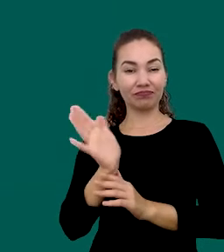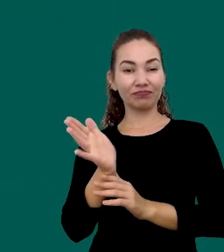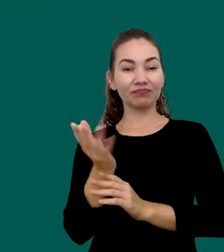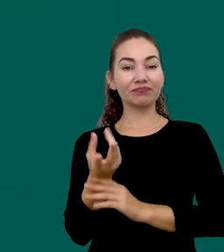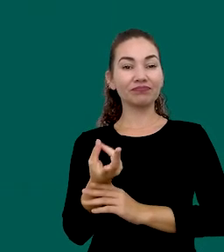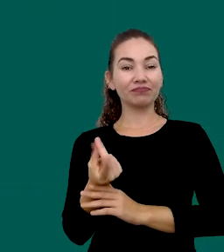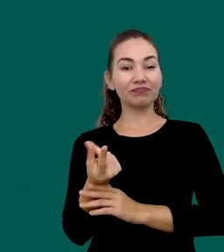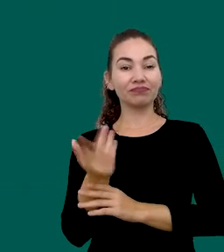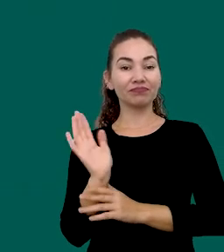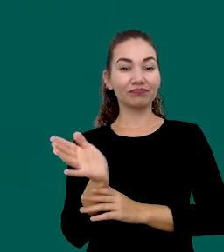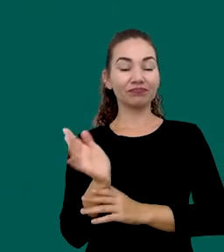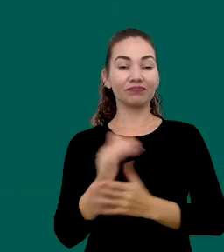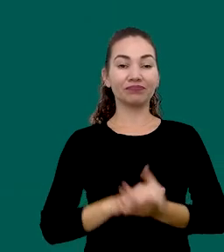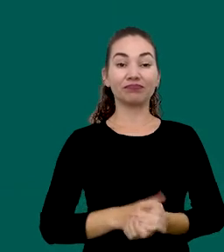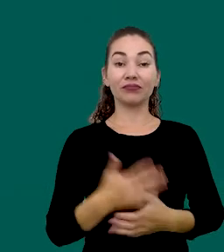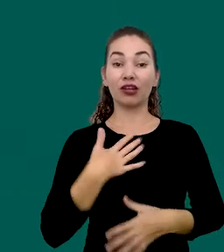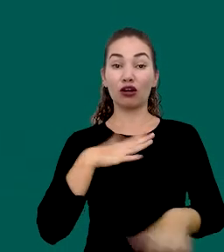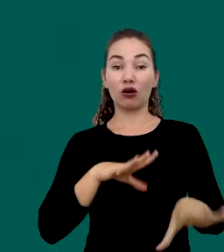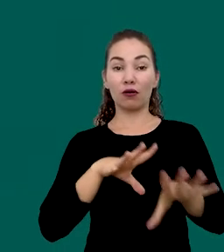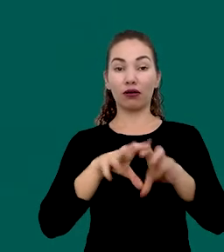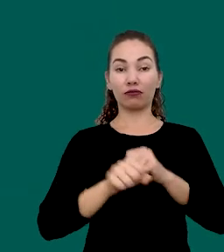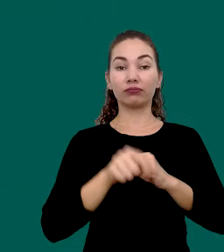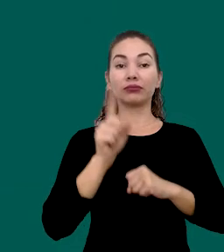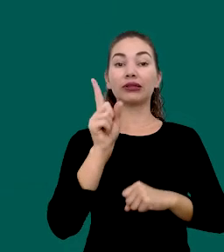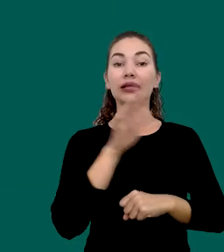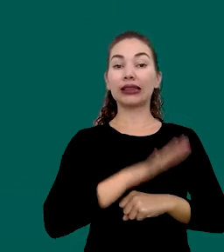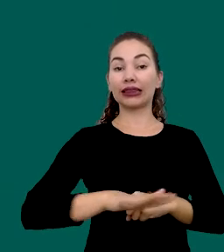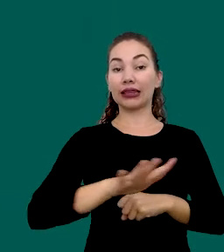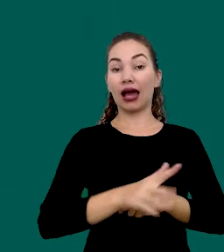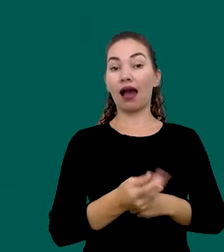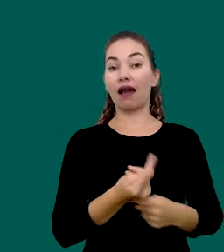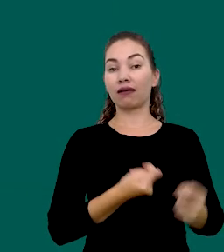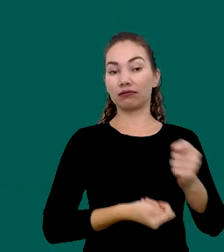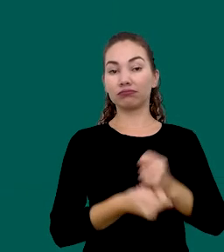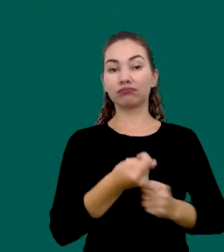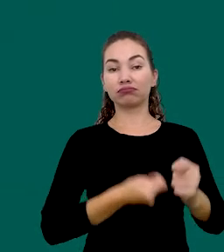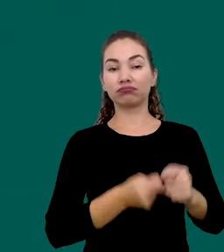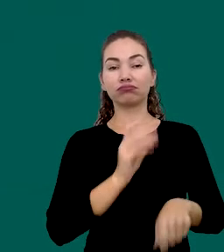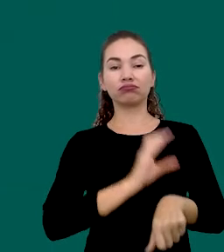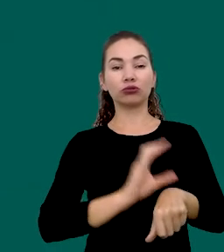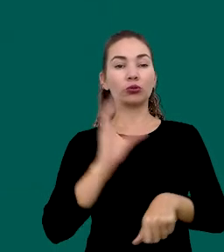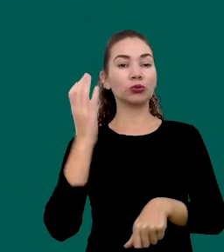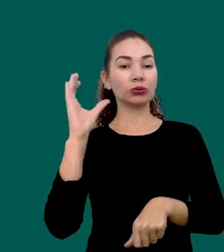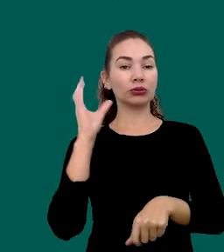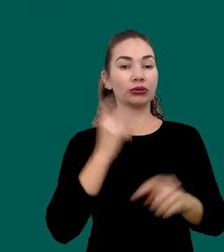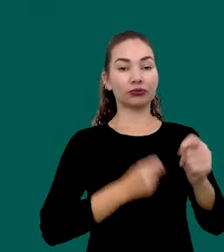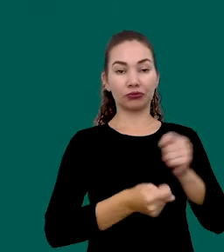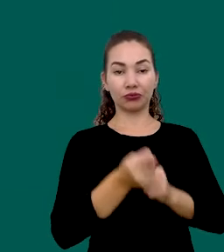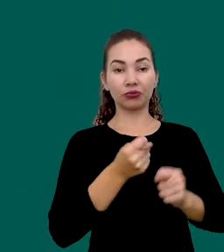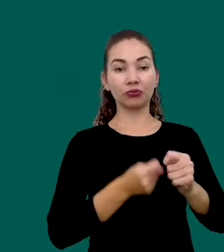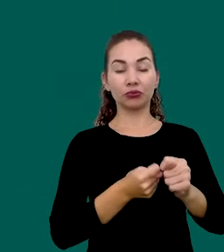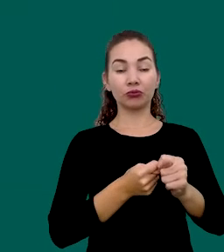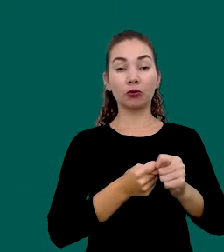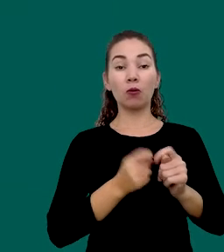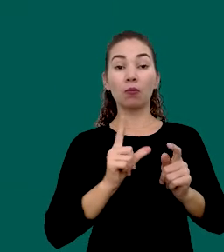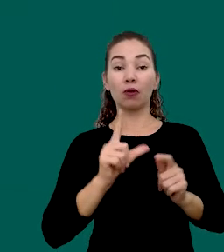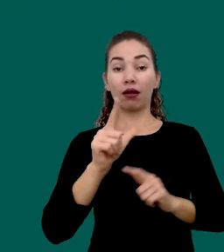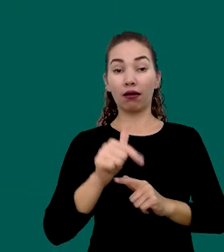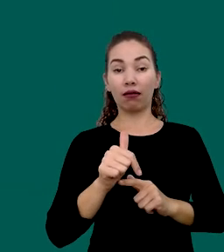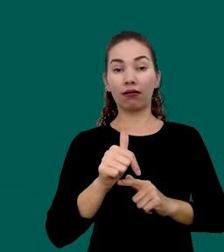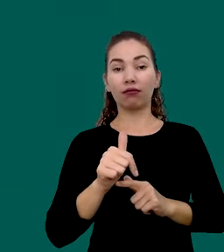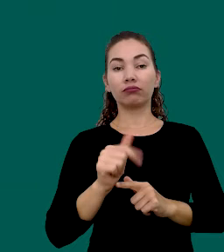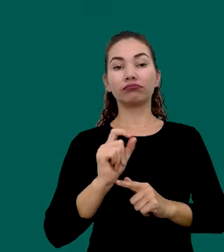há algum tempo Minha formação É na área econômica Cursei ciências econômicas E avancei meus